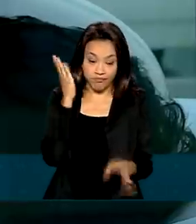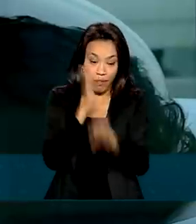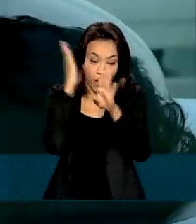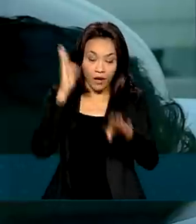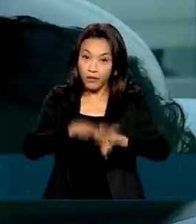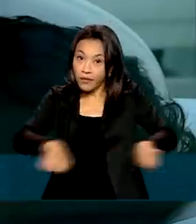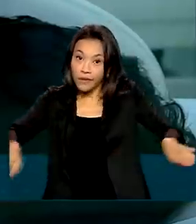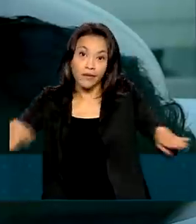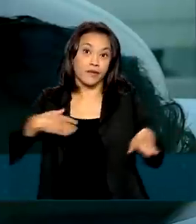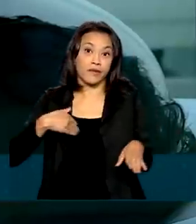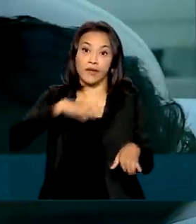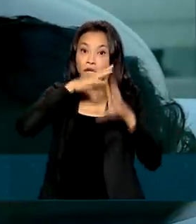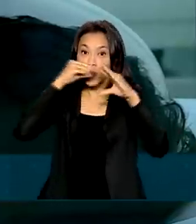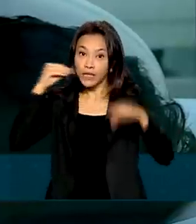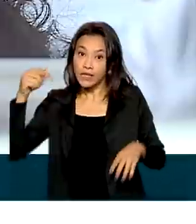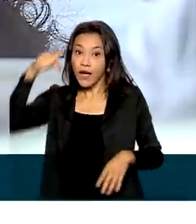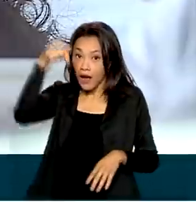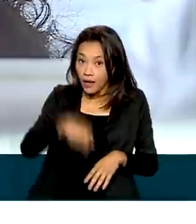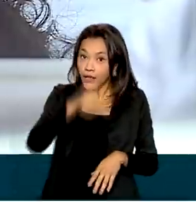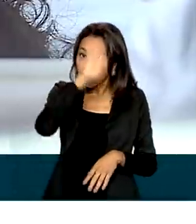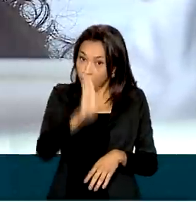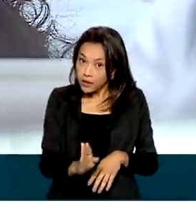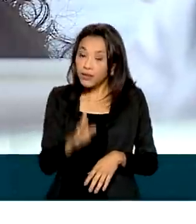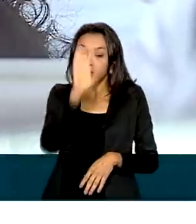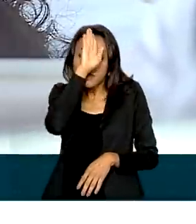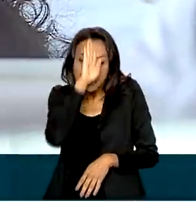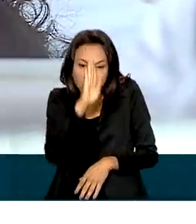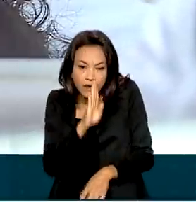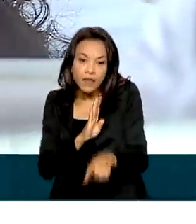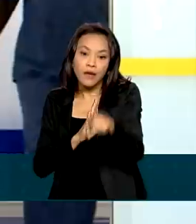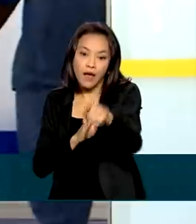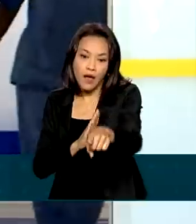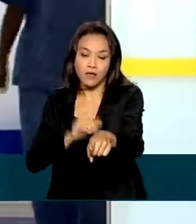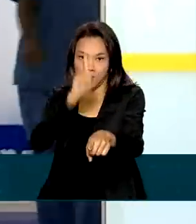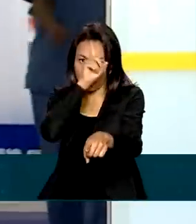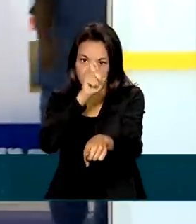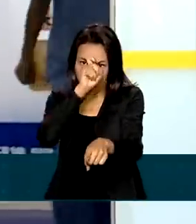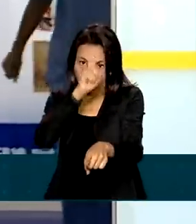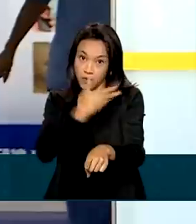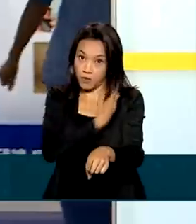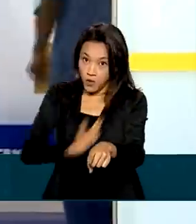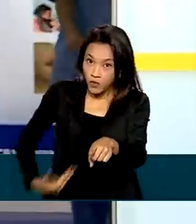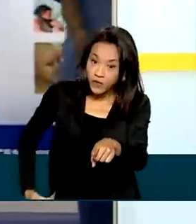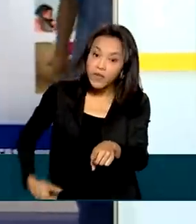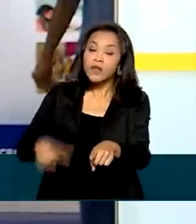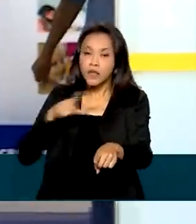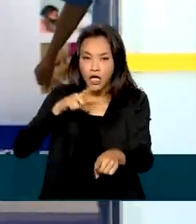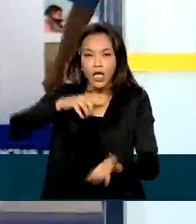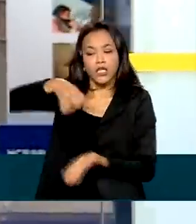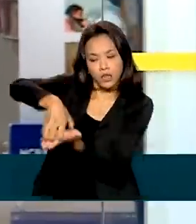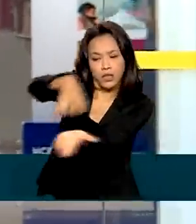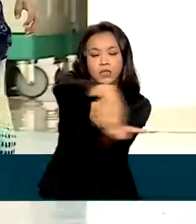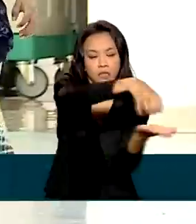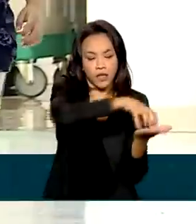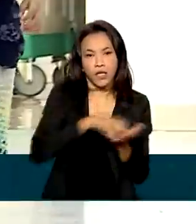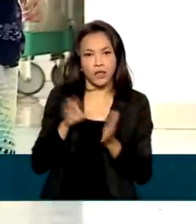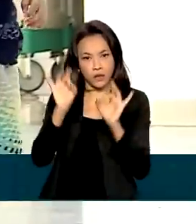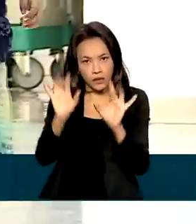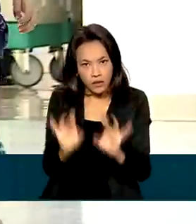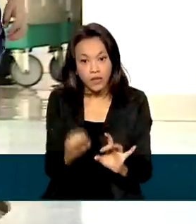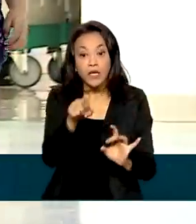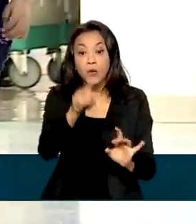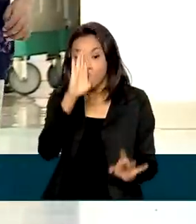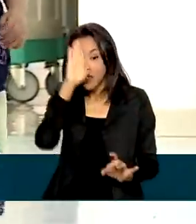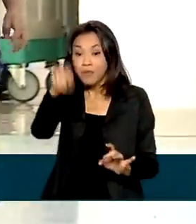o SUS oferece tratamento de forma integral, gratuita, em centros especializados. Um deles é o Hospital